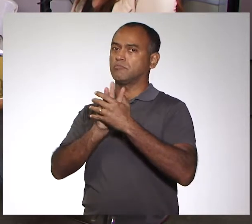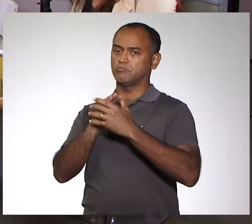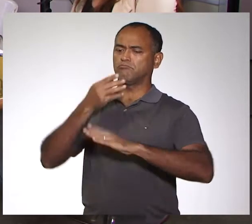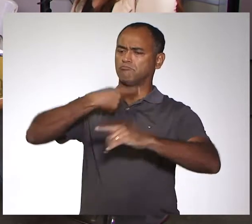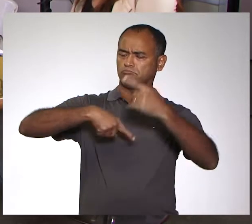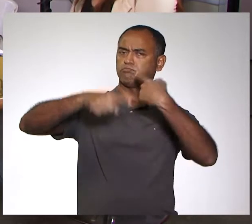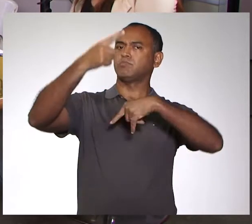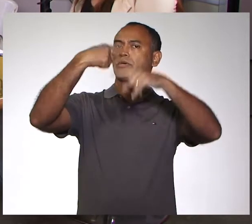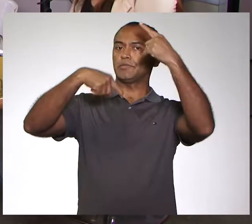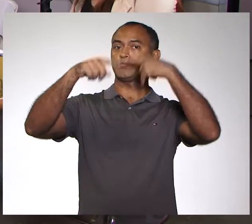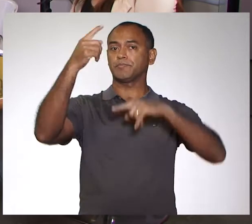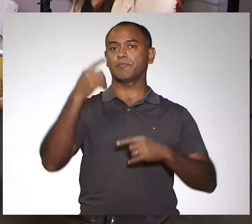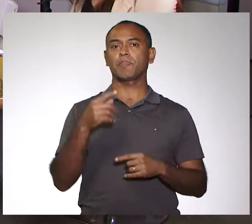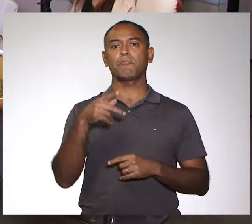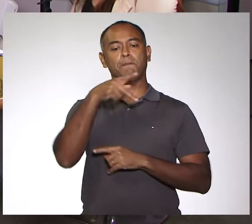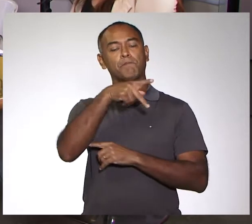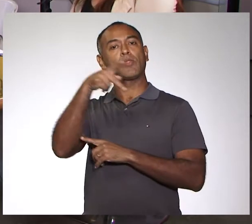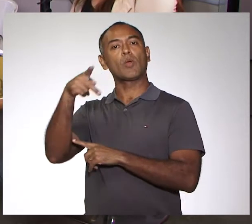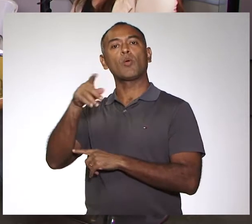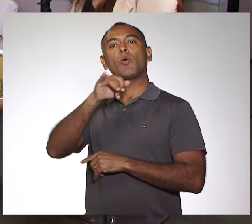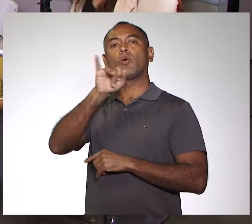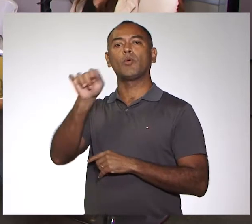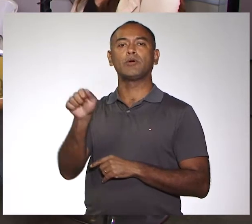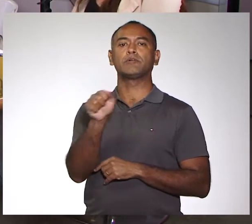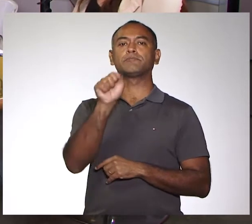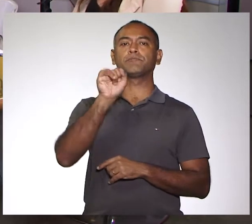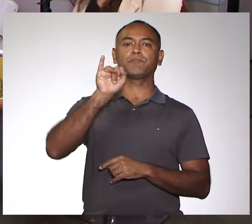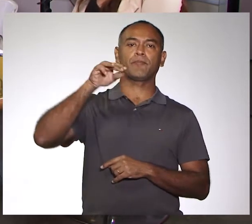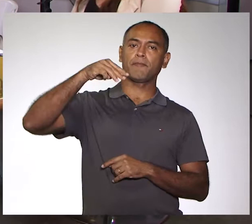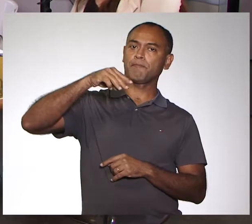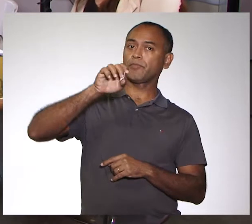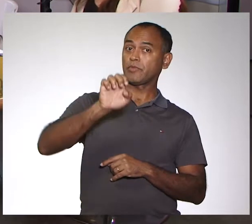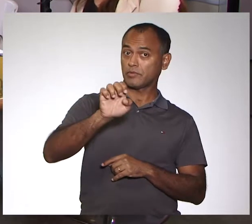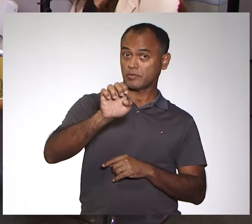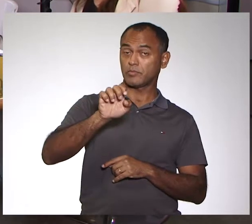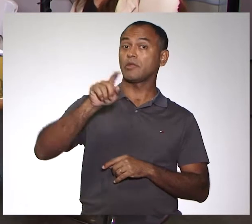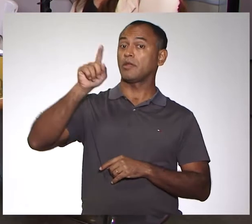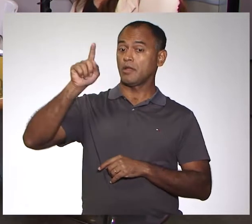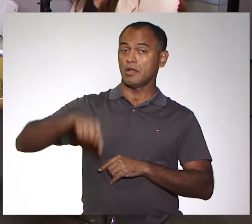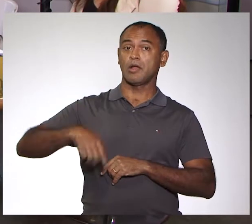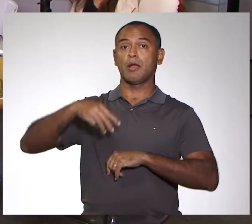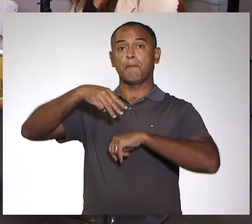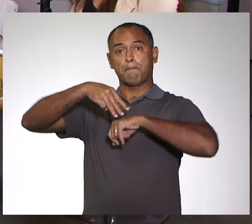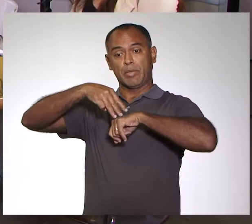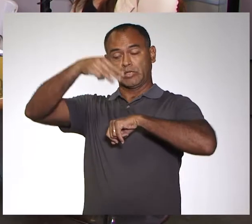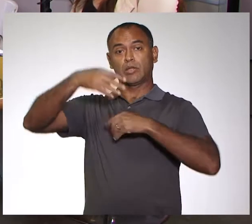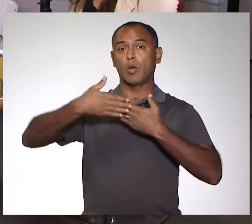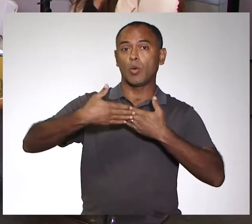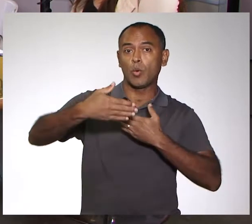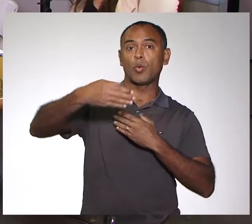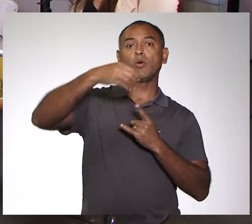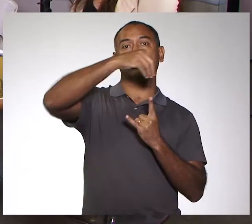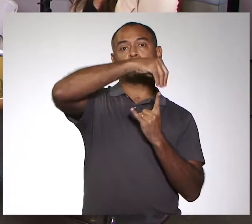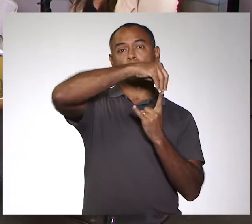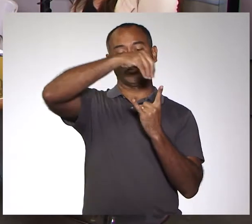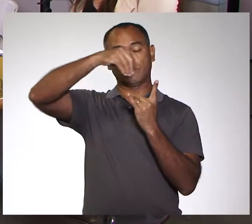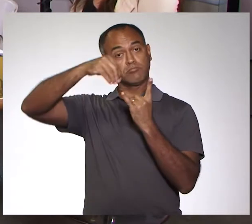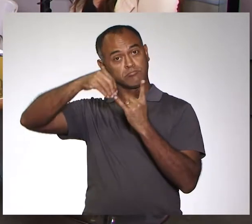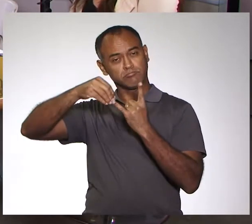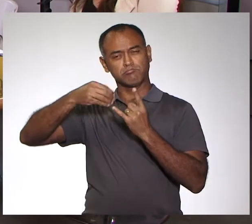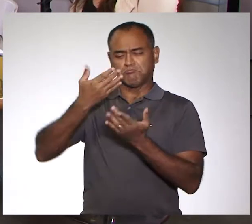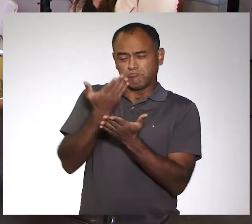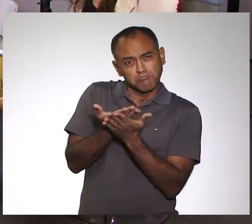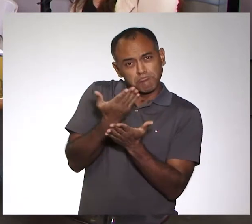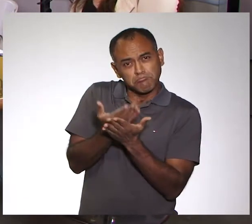universidade. O professor Jaime, do curso de enfermagem, ele foi mestrando da Fiocruz.